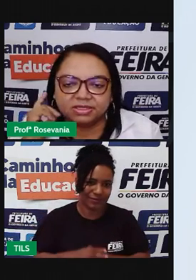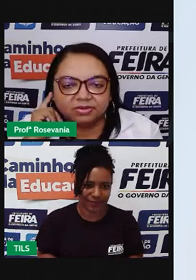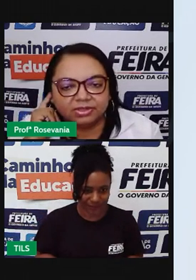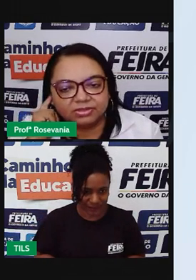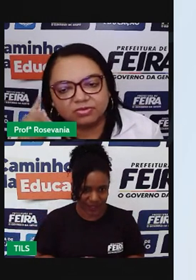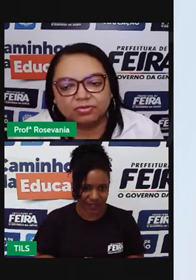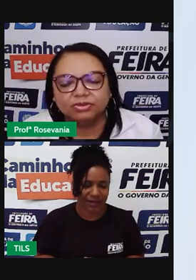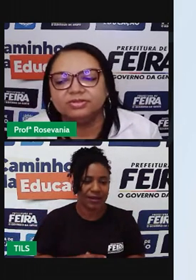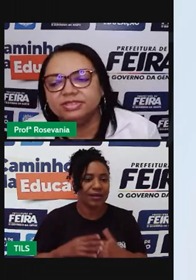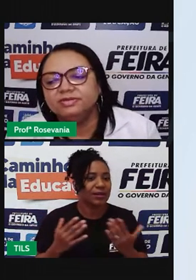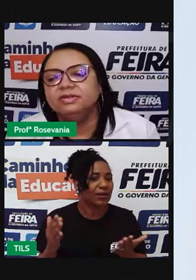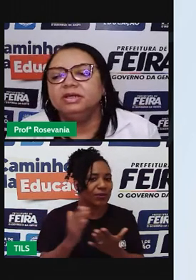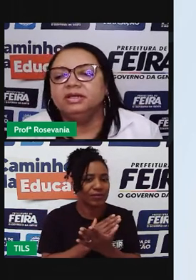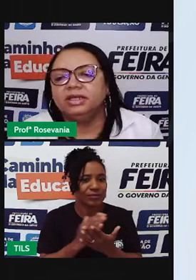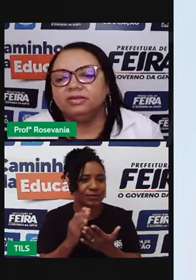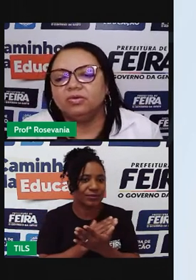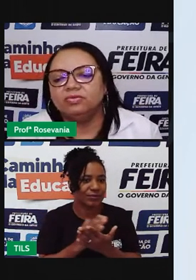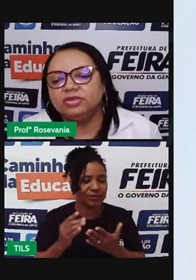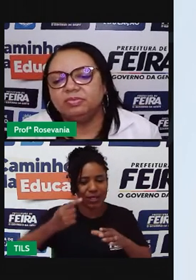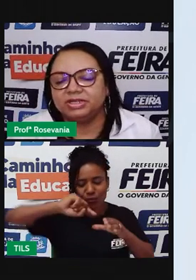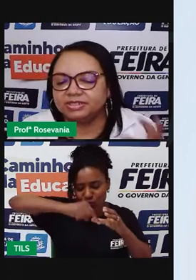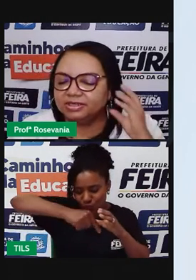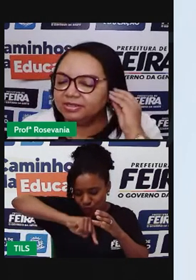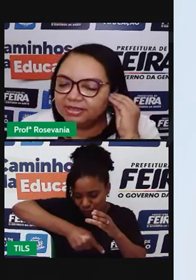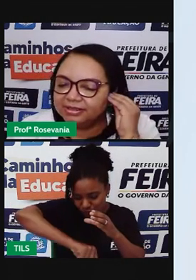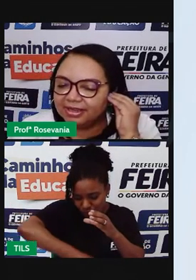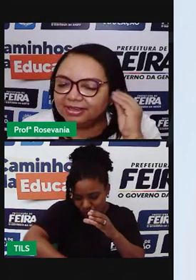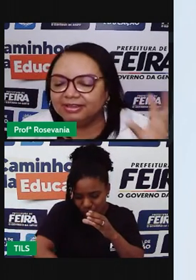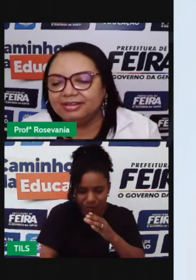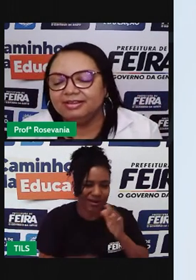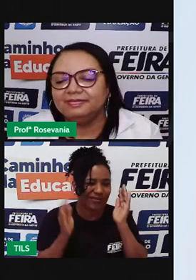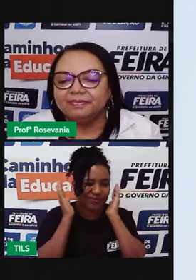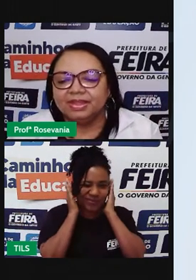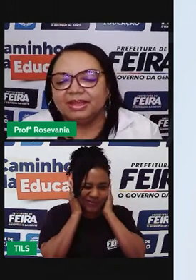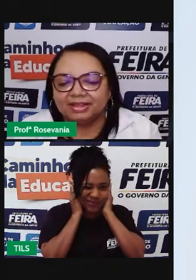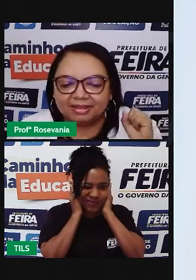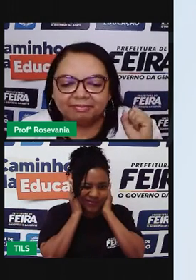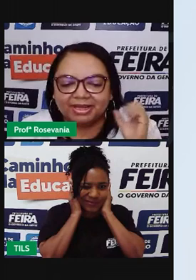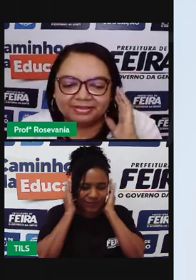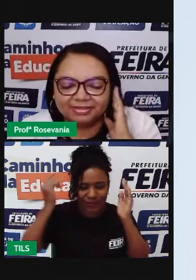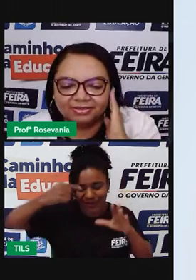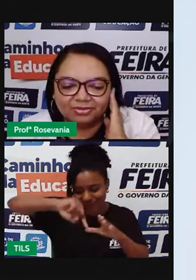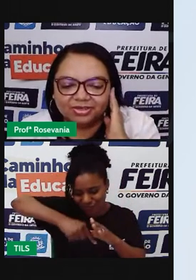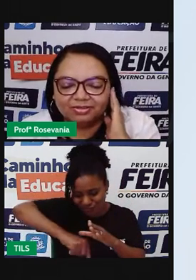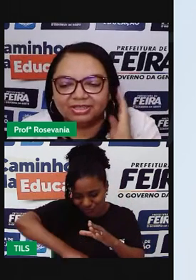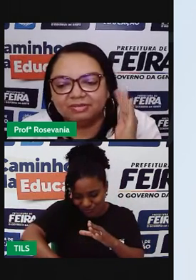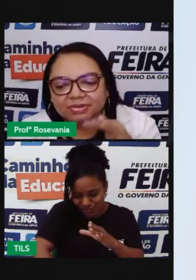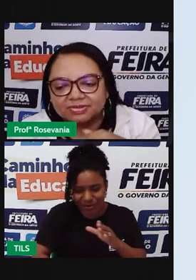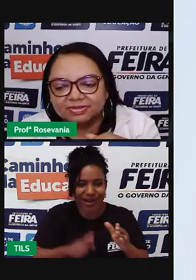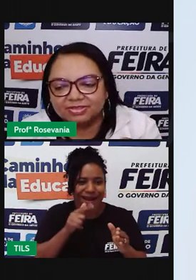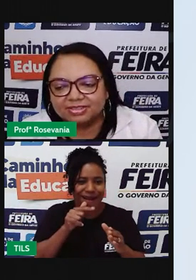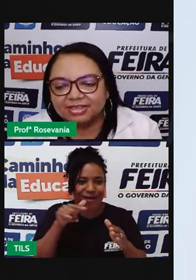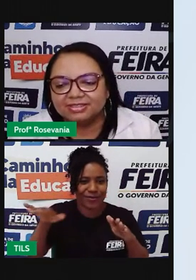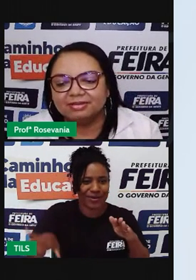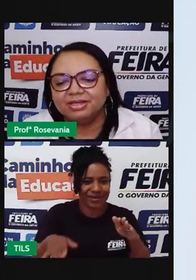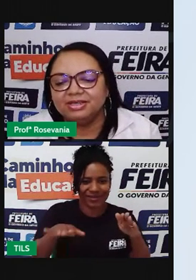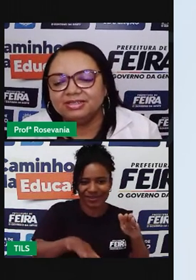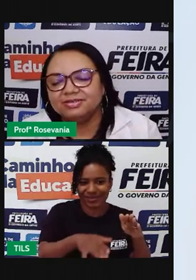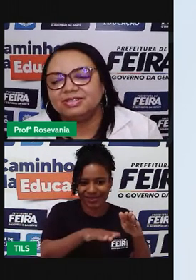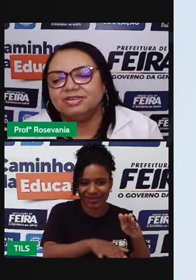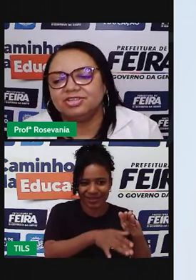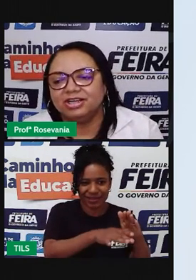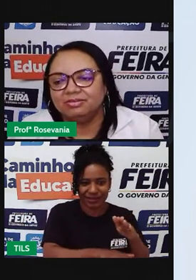algumas pessoas sentam desconfortozinho, né, no ouvido, parece que, né, dá aquela tapada, assim, no ouvido. Aí depois, quando você